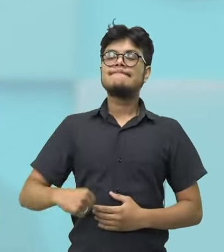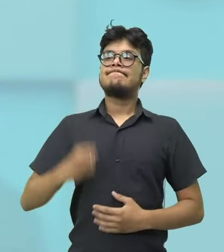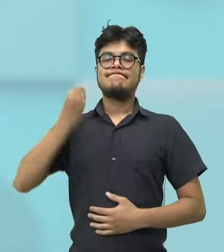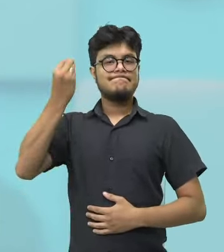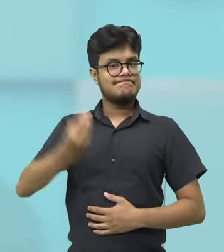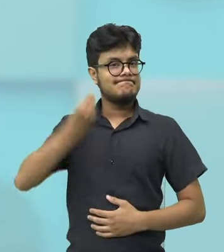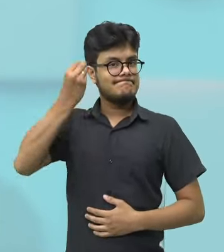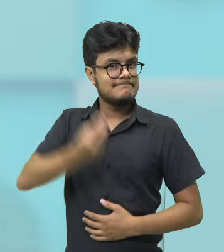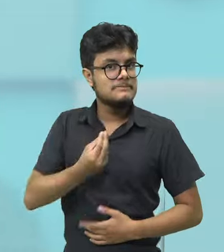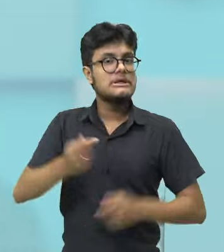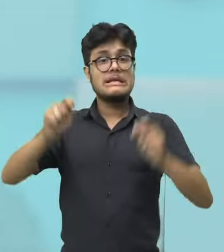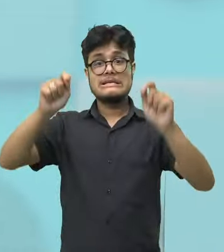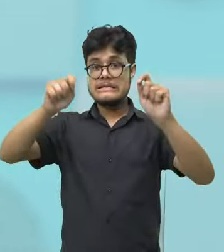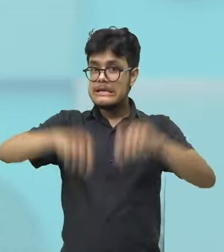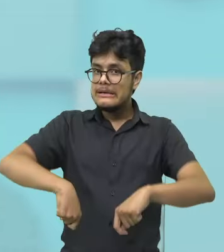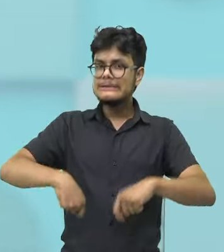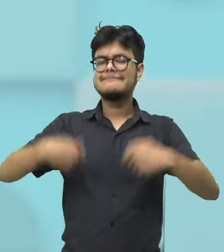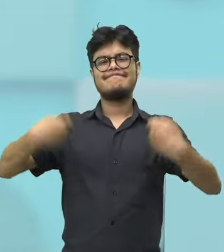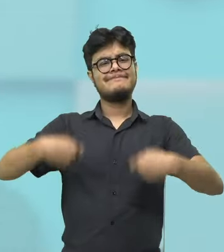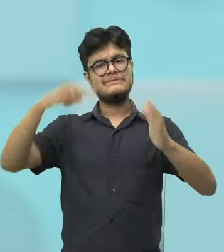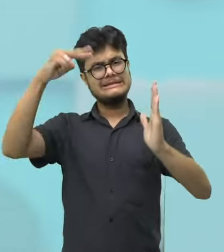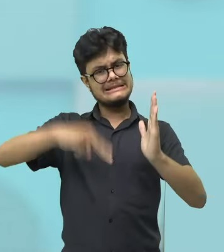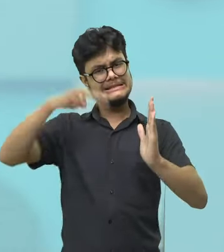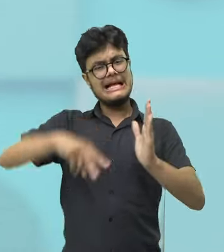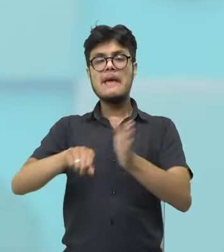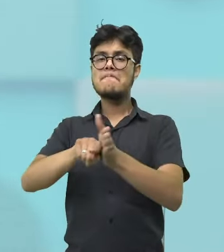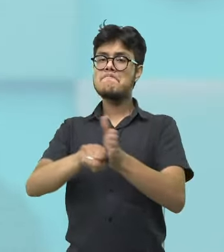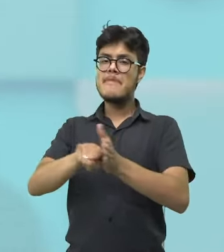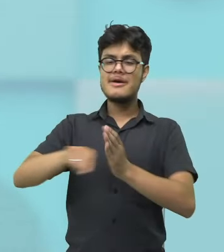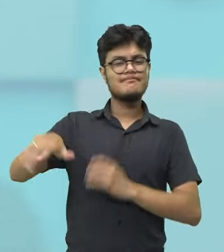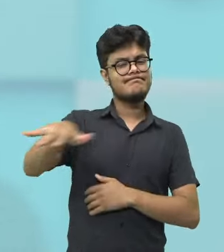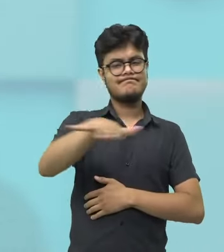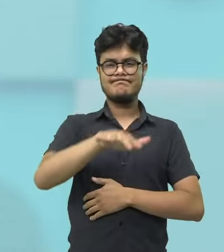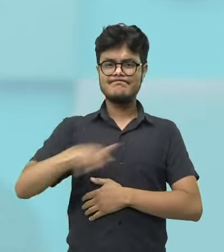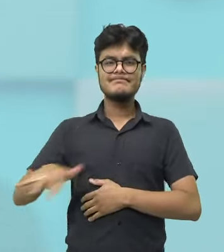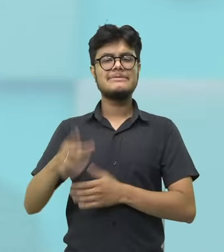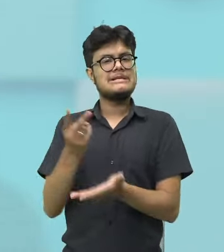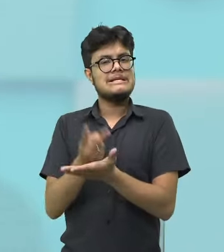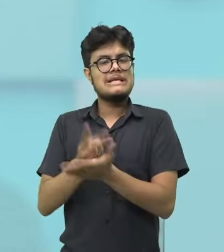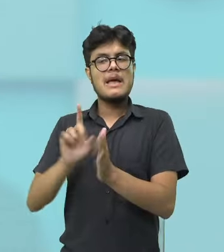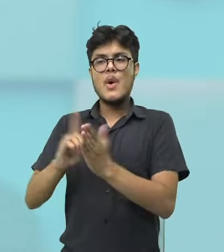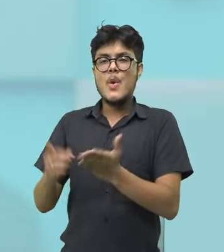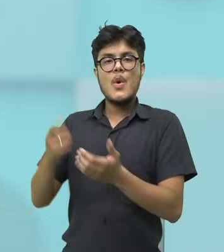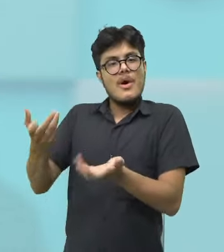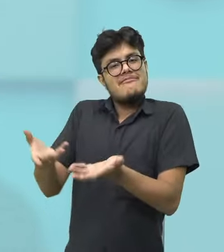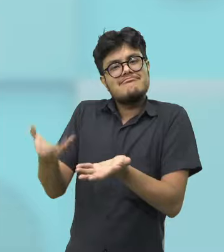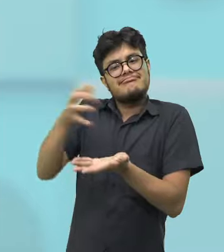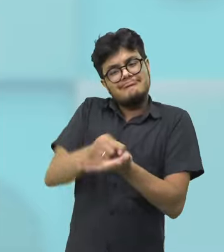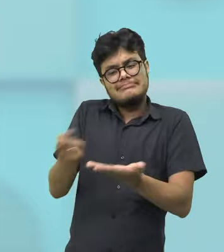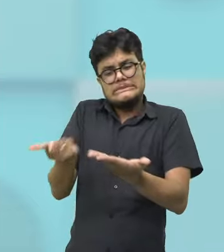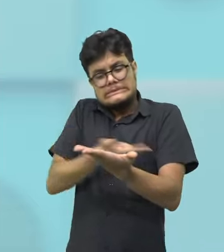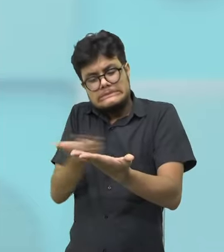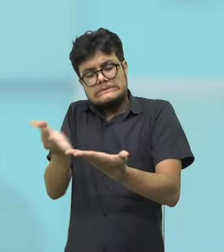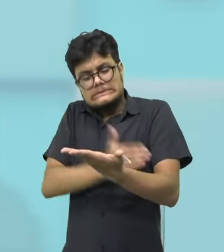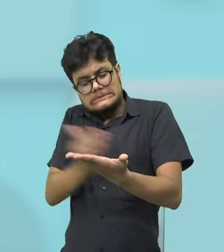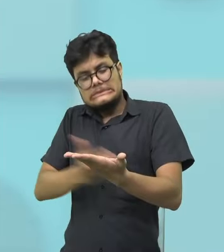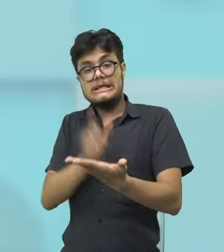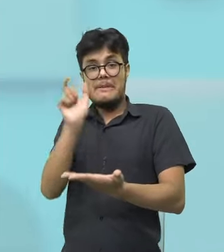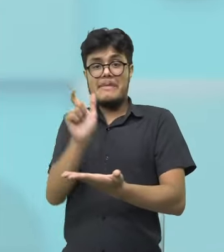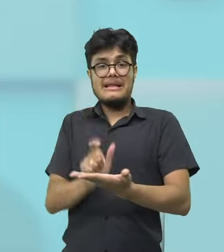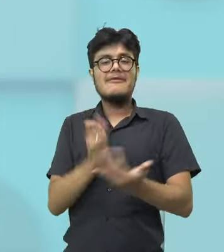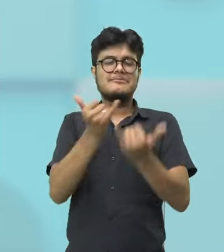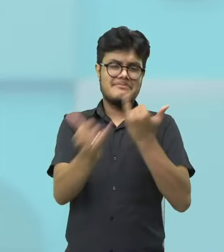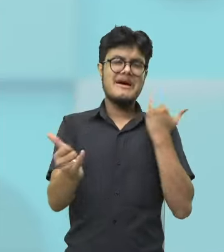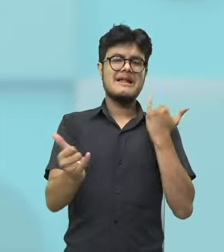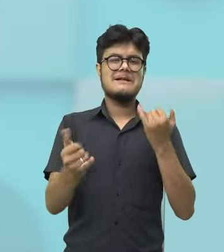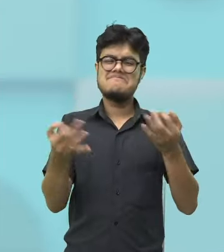de quem vai escrever. Tem que ler, pesquisar, né? Sempre ali com o nosso dicionário ao lado, para auxiliar na busca